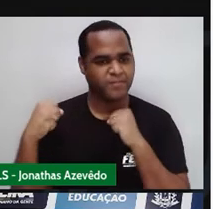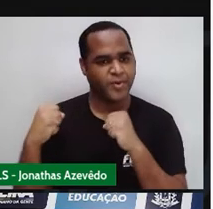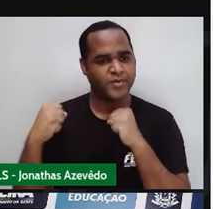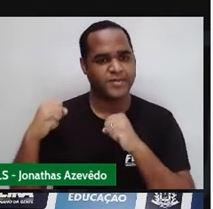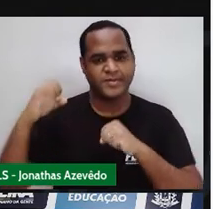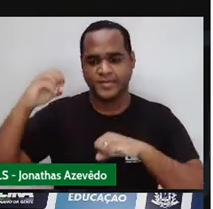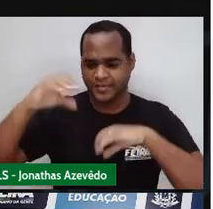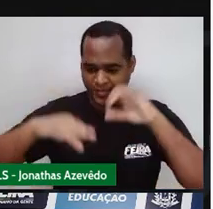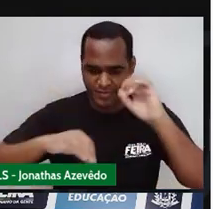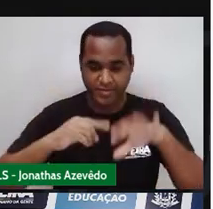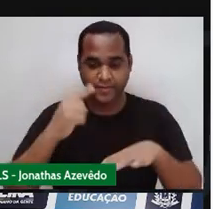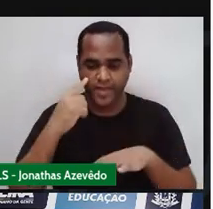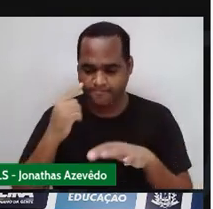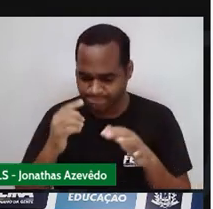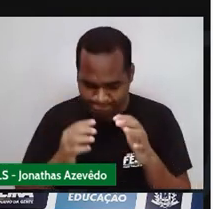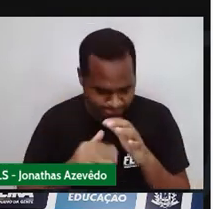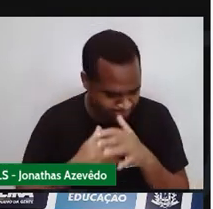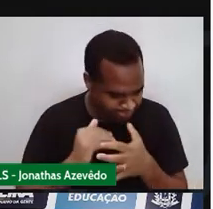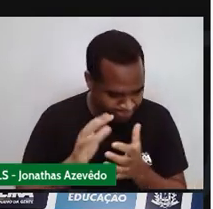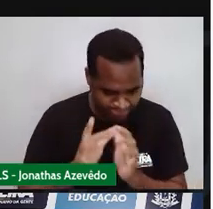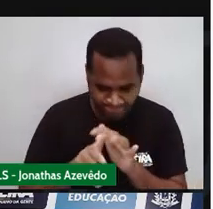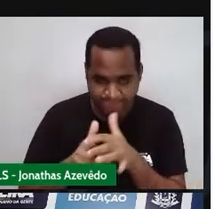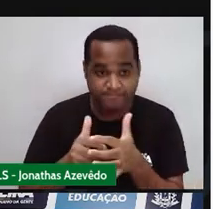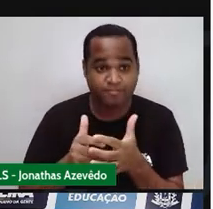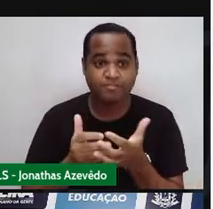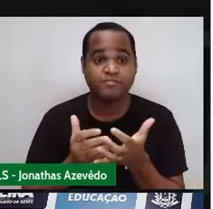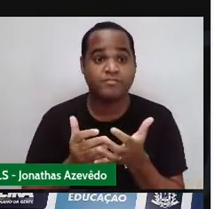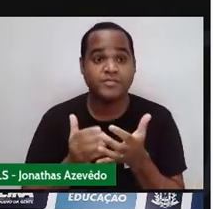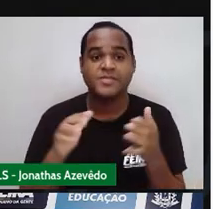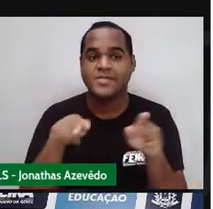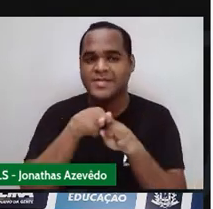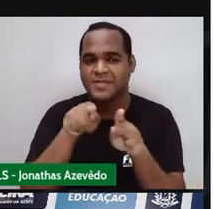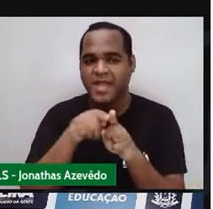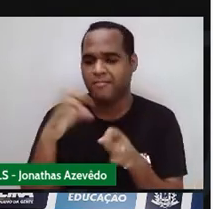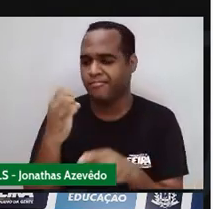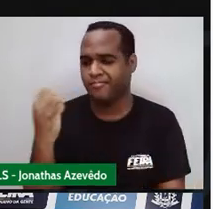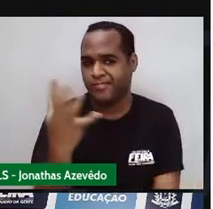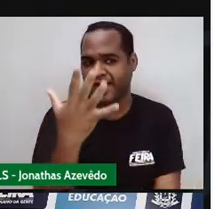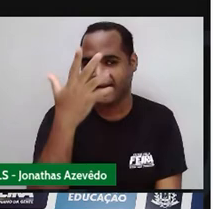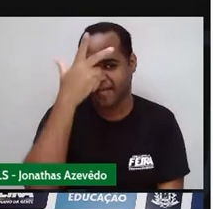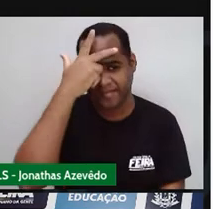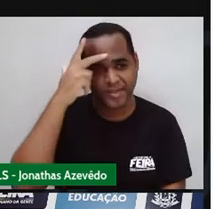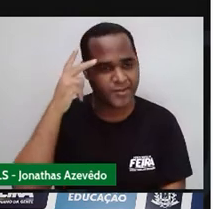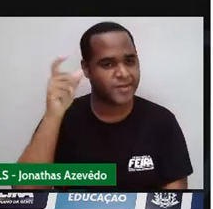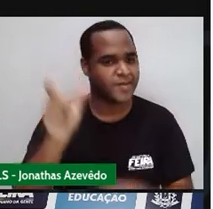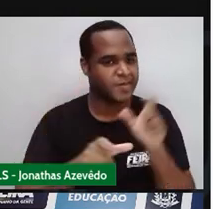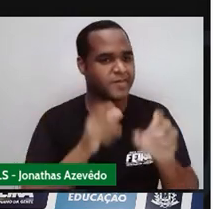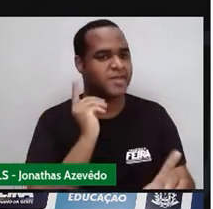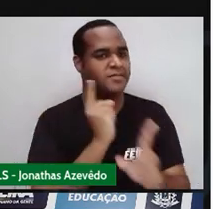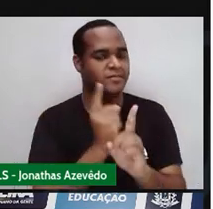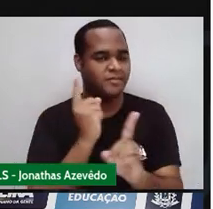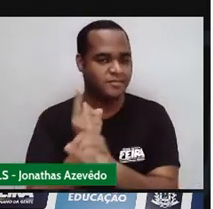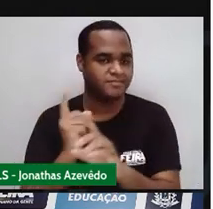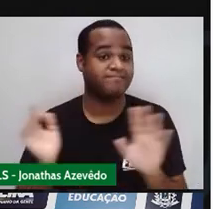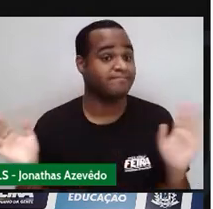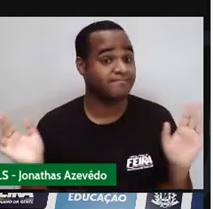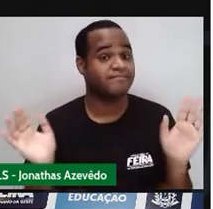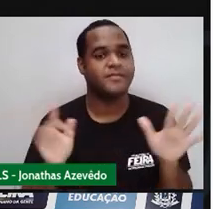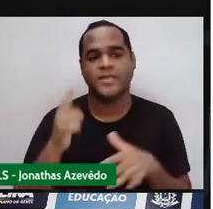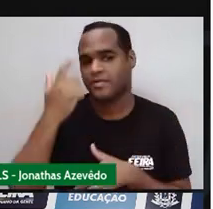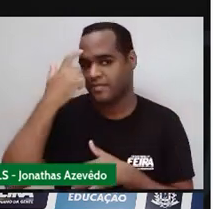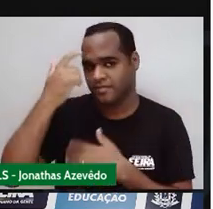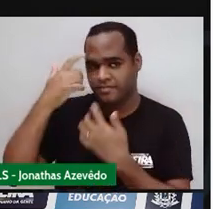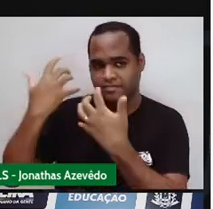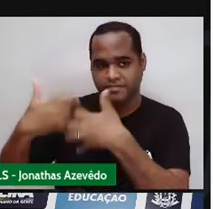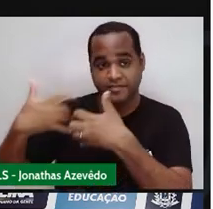Poderes de adivinhação E aí fazer Essa mágica Com outras pessoas Pede para ela pensar Mostra um